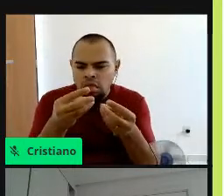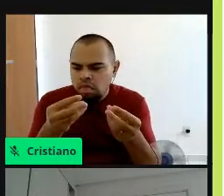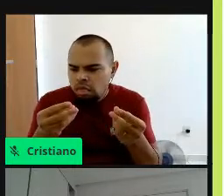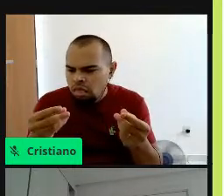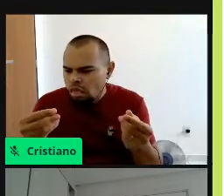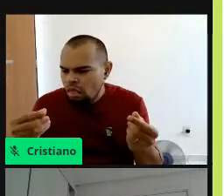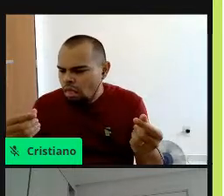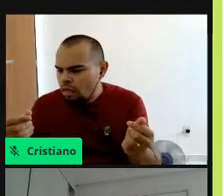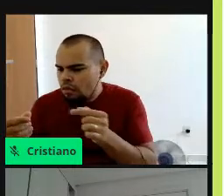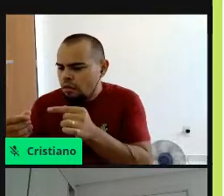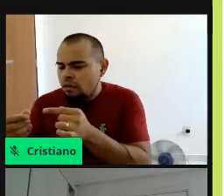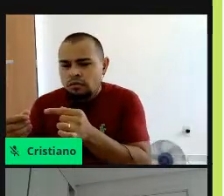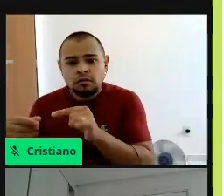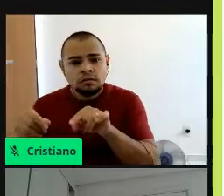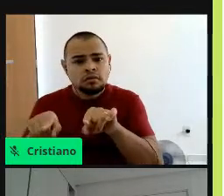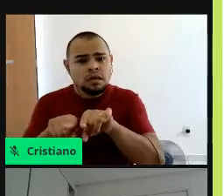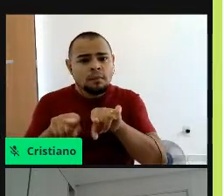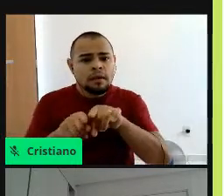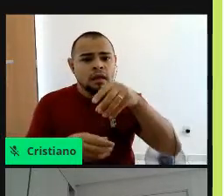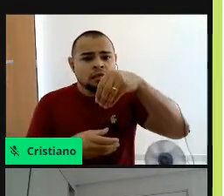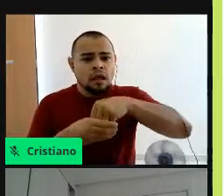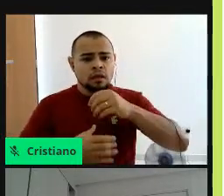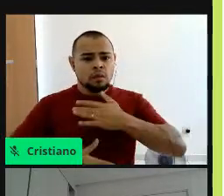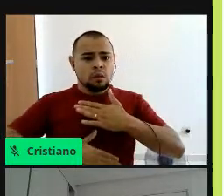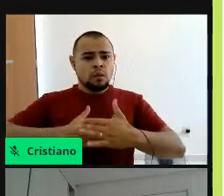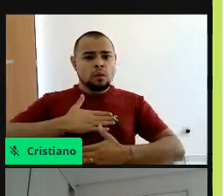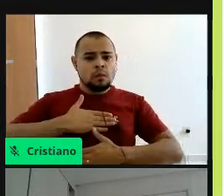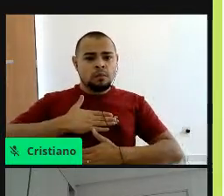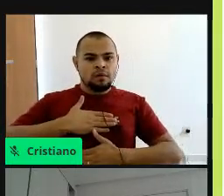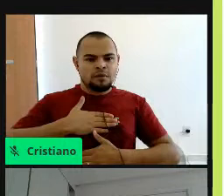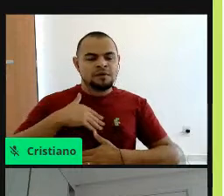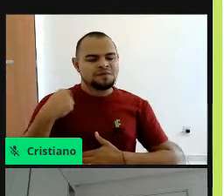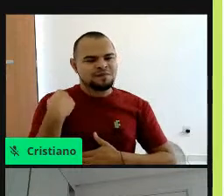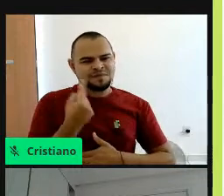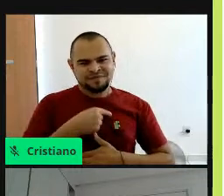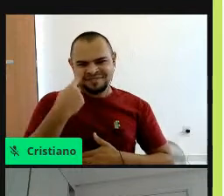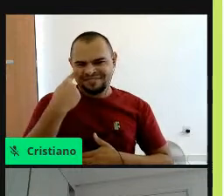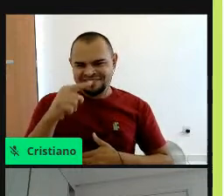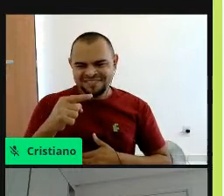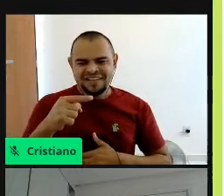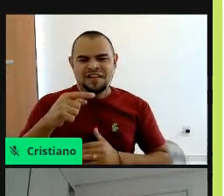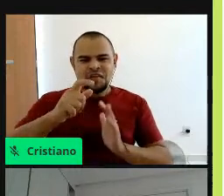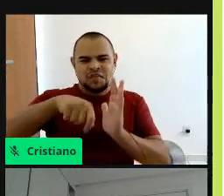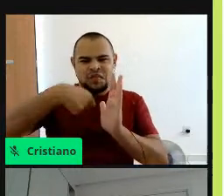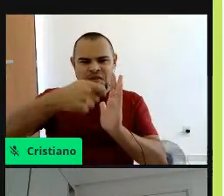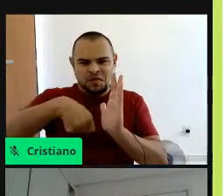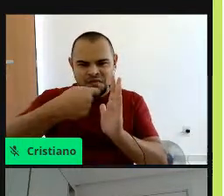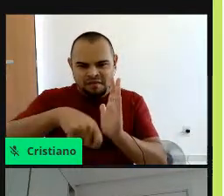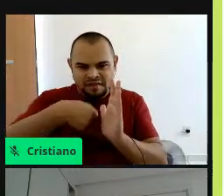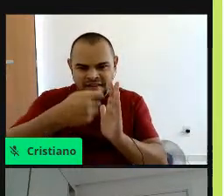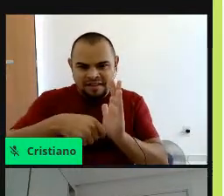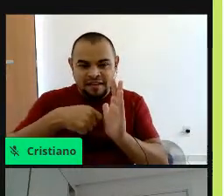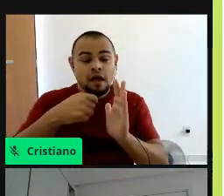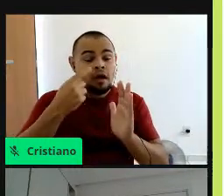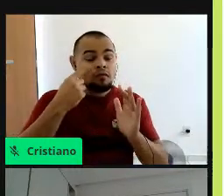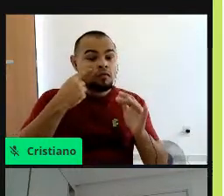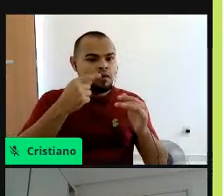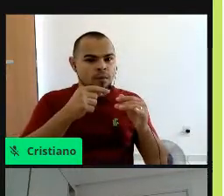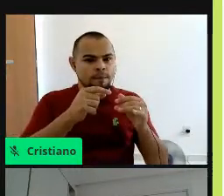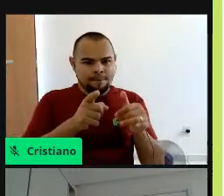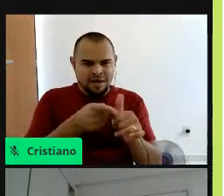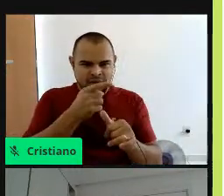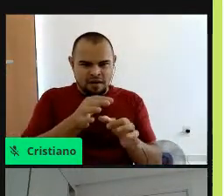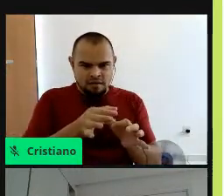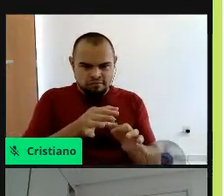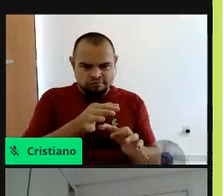no nosso corpo, no nosso organismo, né, a gente viu ali no vídeo que, de acordo com a cadeia alimentar, né,